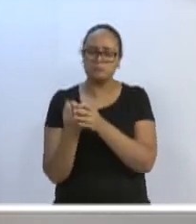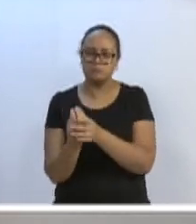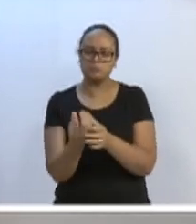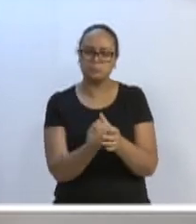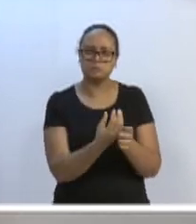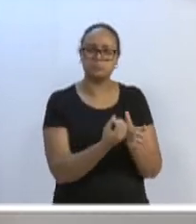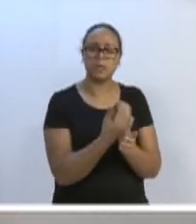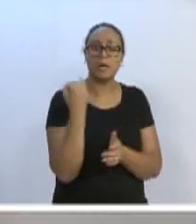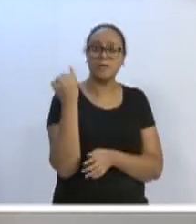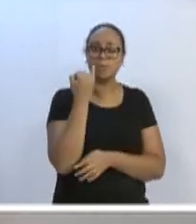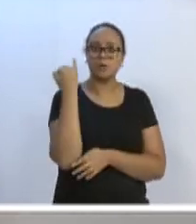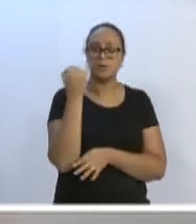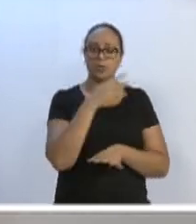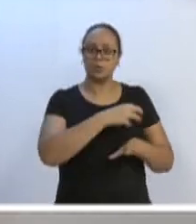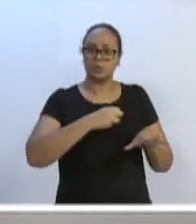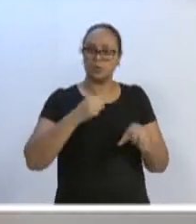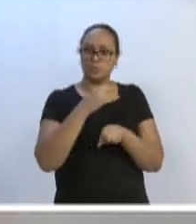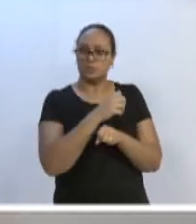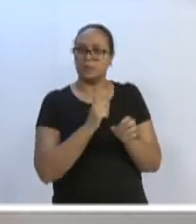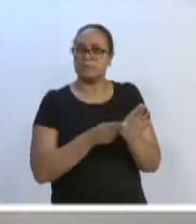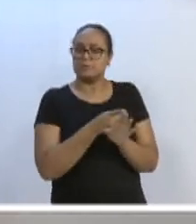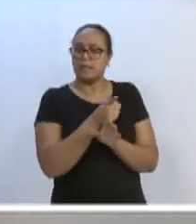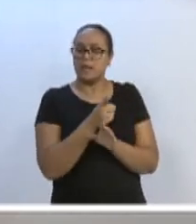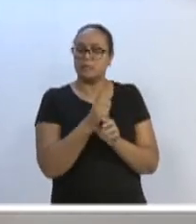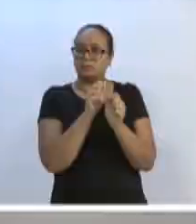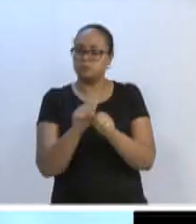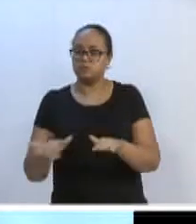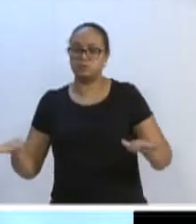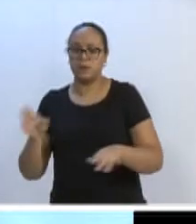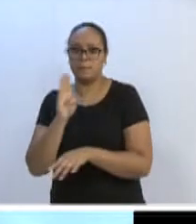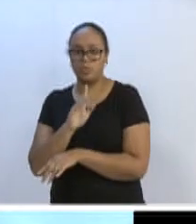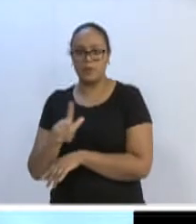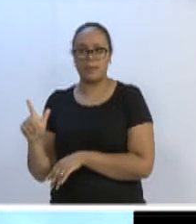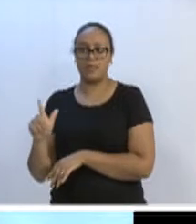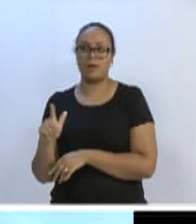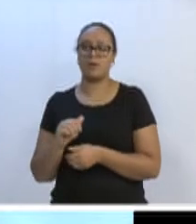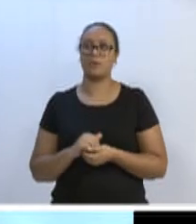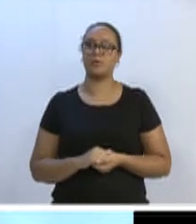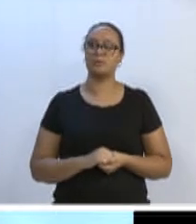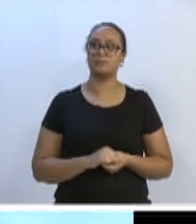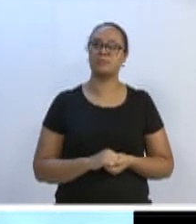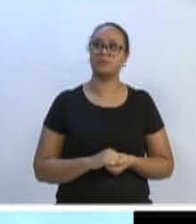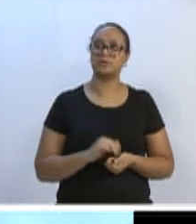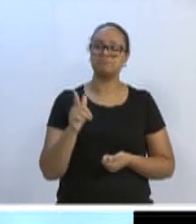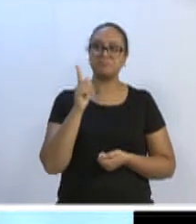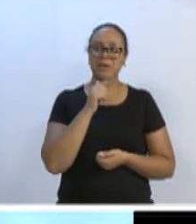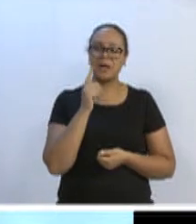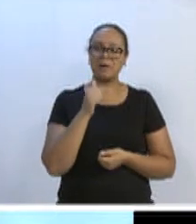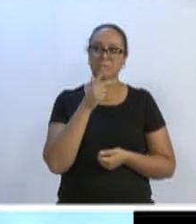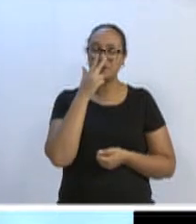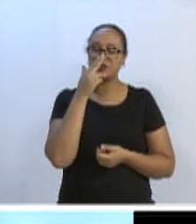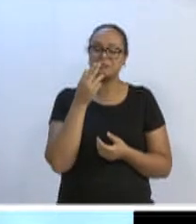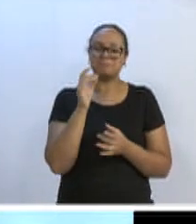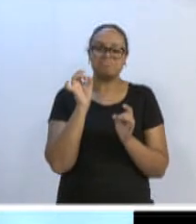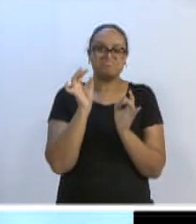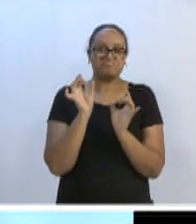por gentileza, dar homenagem ao Dia Mundial da Água, esse líquido tão precioso e destacar também